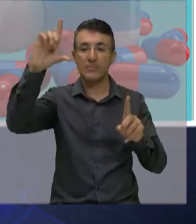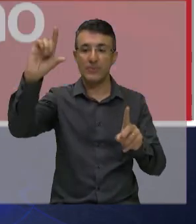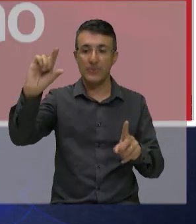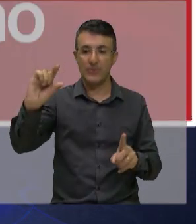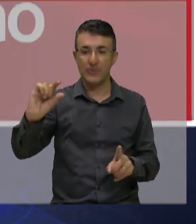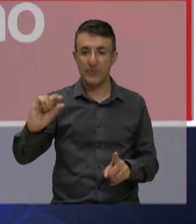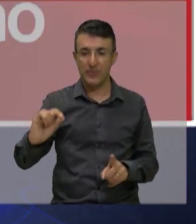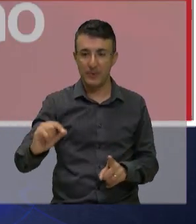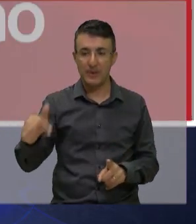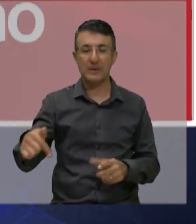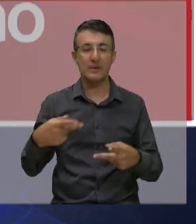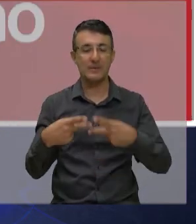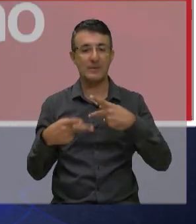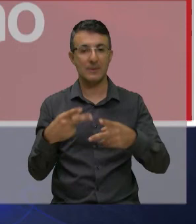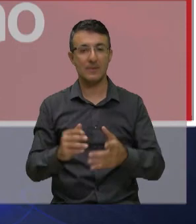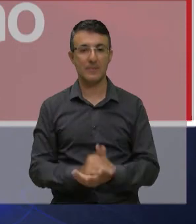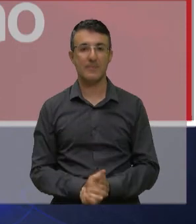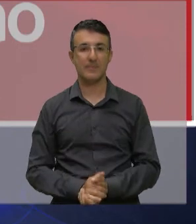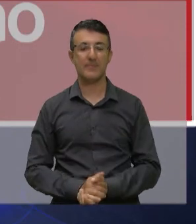próximo